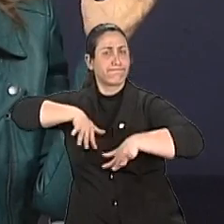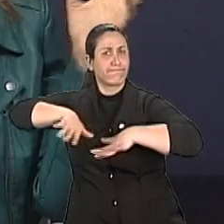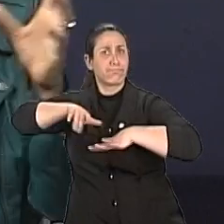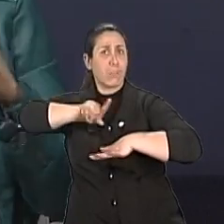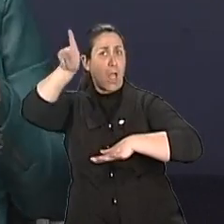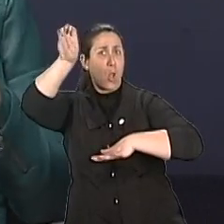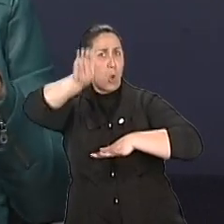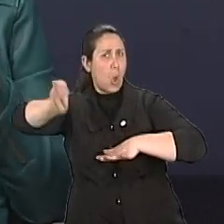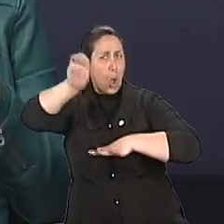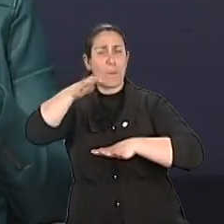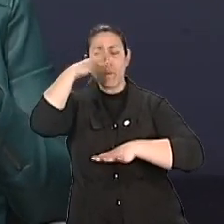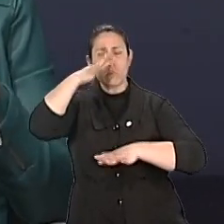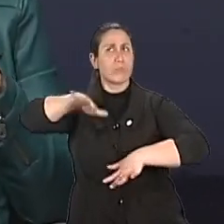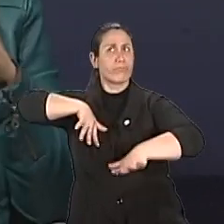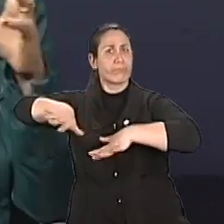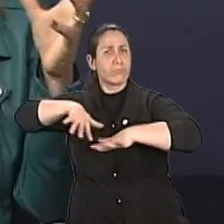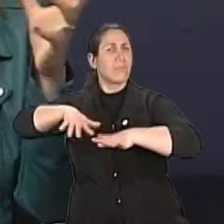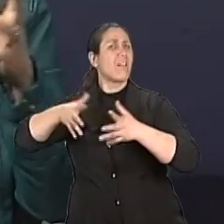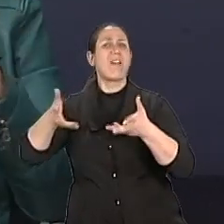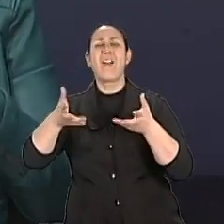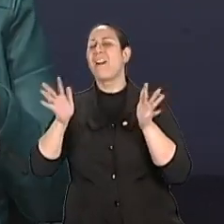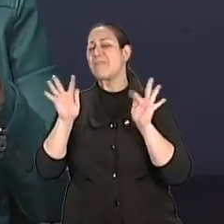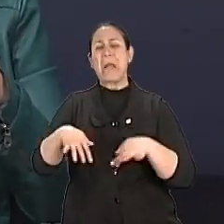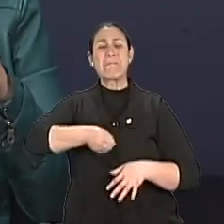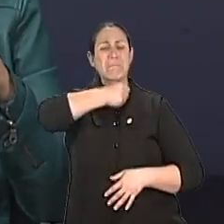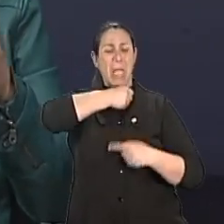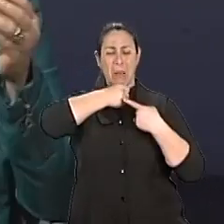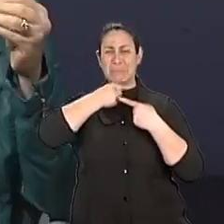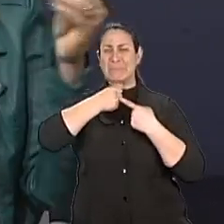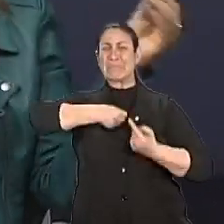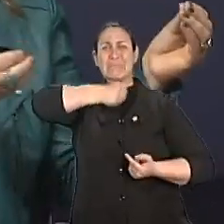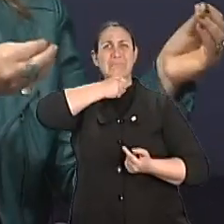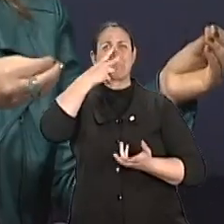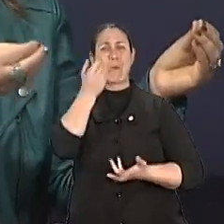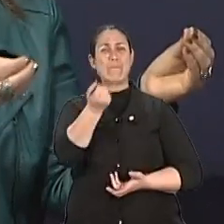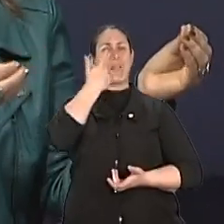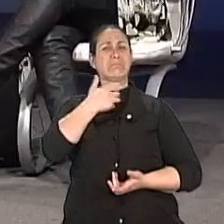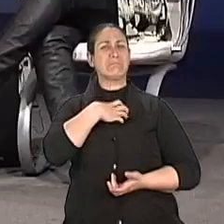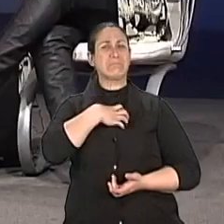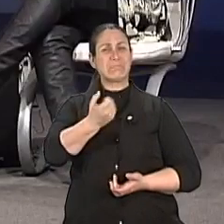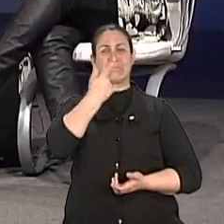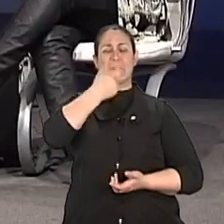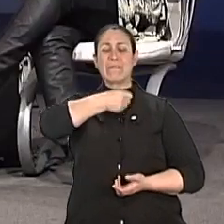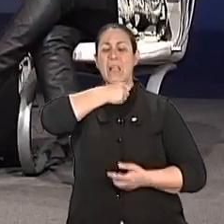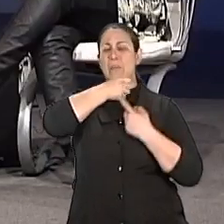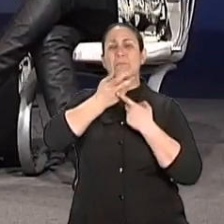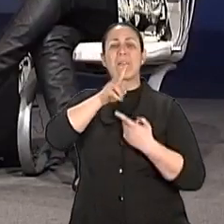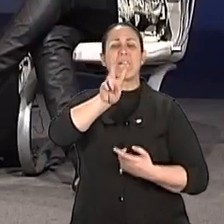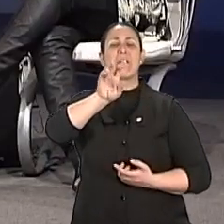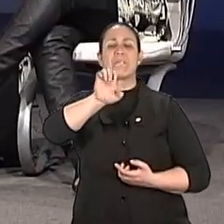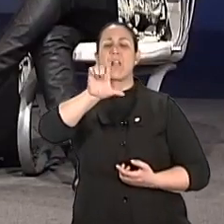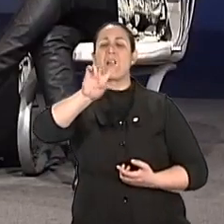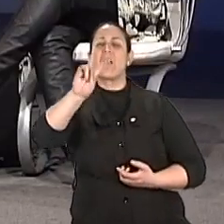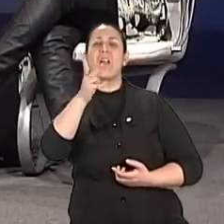Europa, onde lá eles queriam substituir o termo velho, né? Porque se nós formos hoje no dicionário, o é velho? É gasto